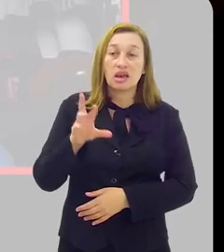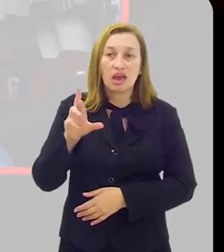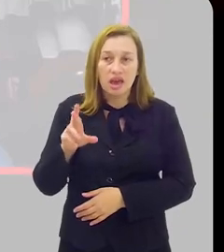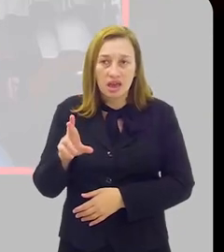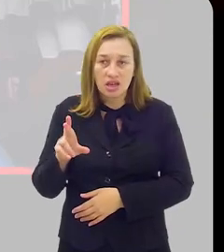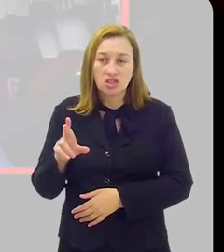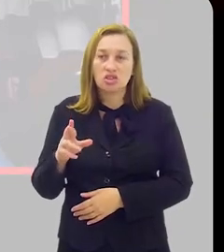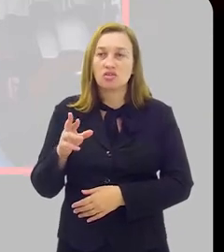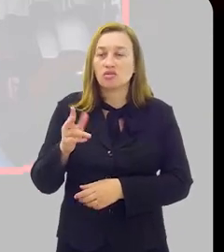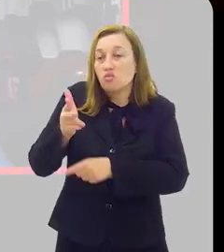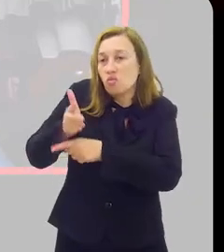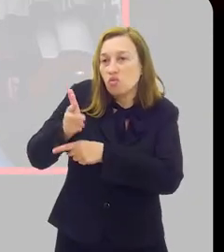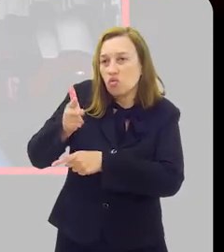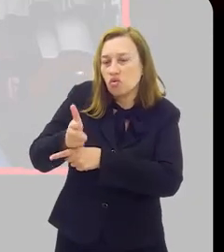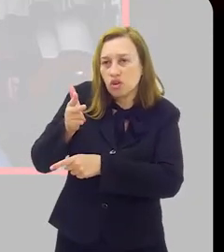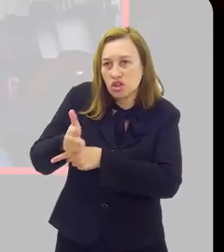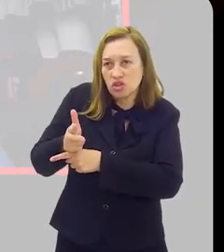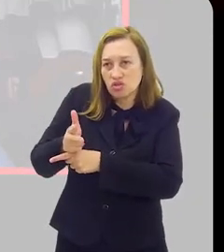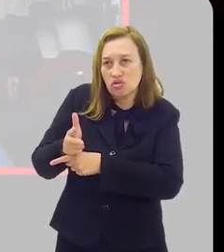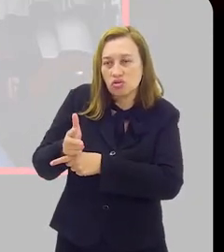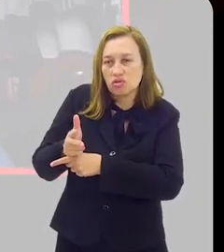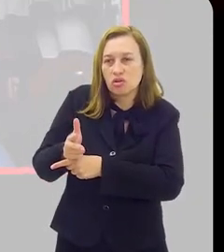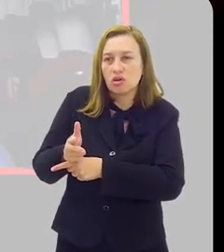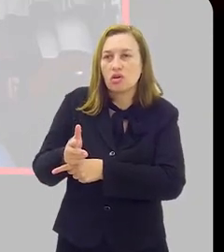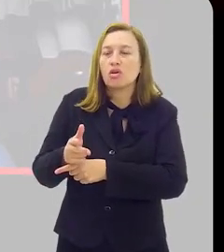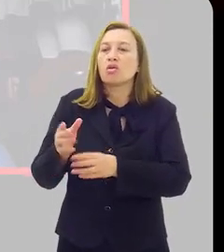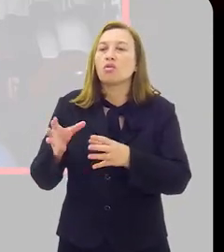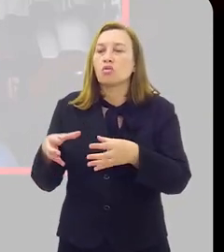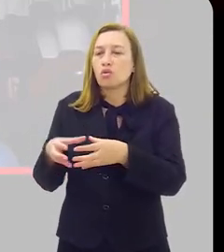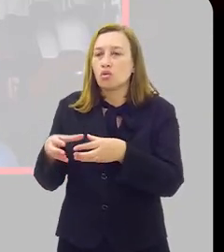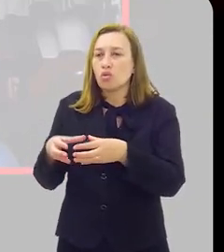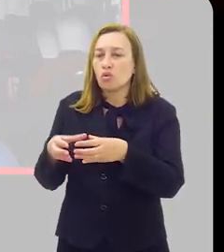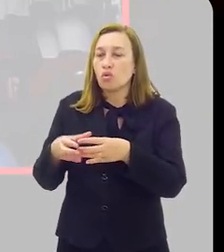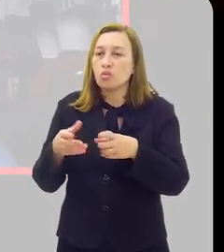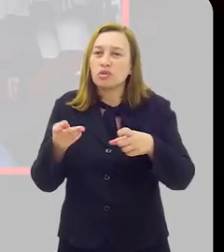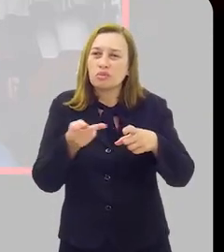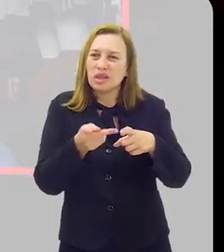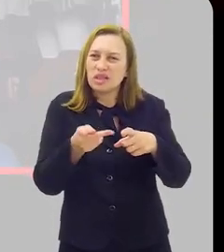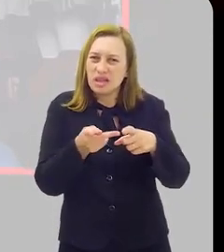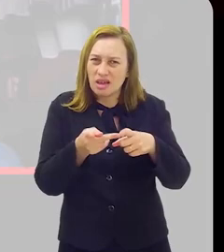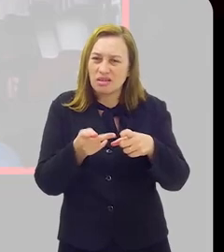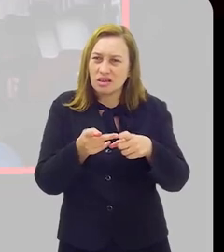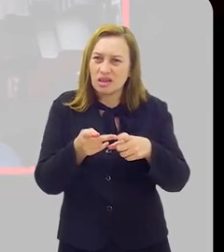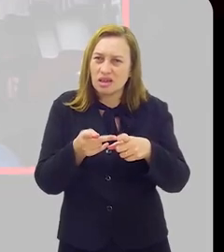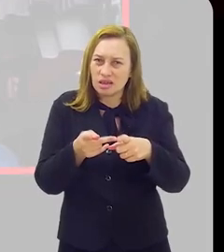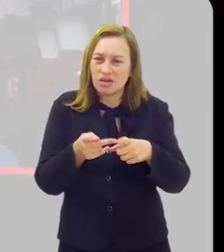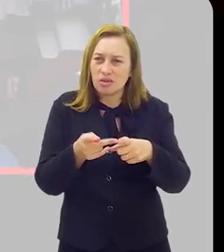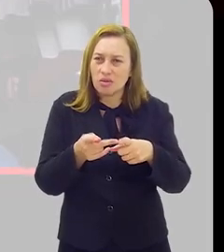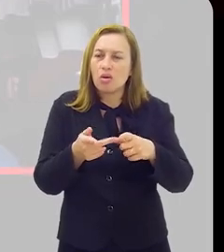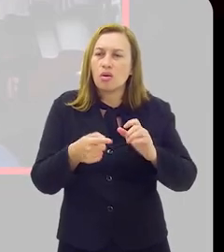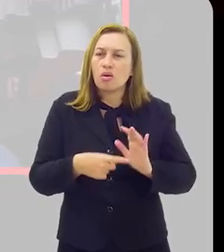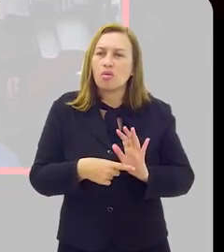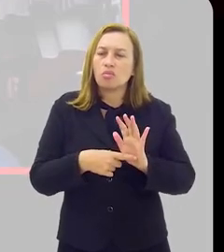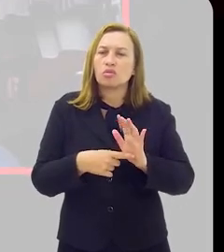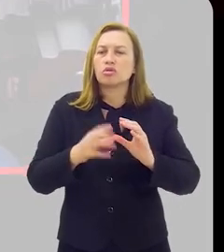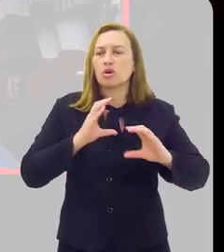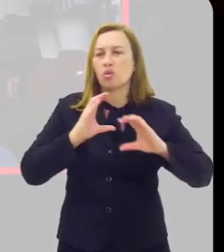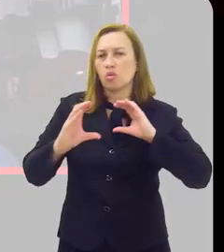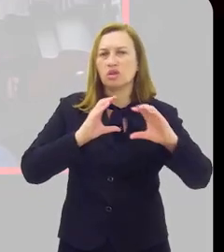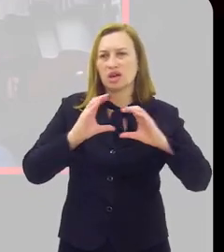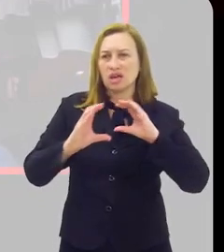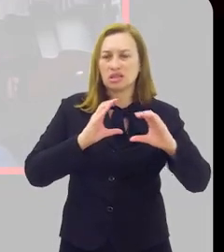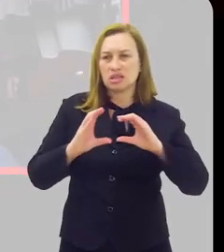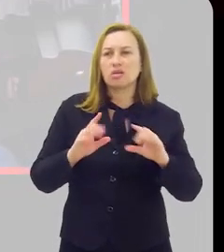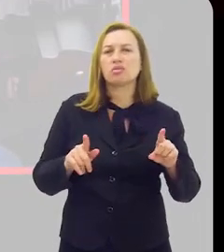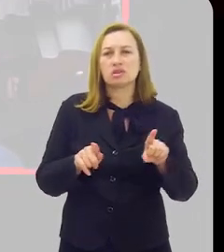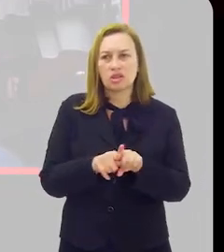A CERJ chegou a fazer um vídeo com a sociedade de pediatria regional, tentando fazer esse tipo